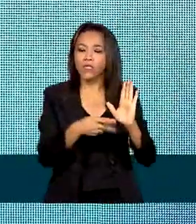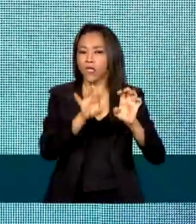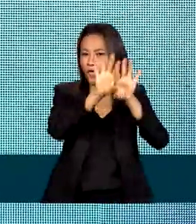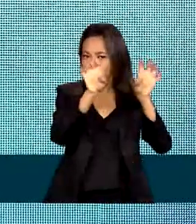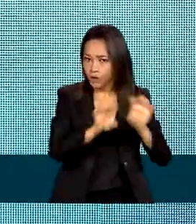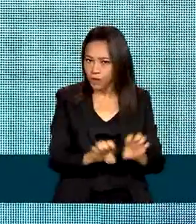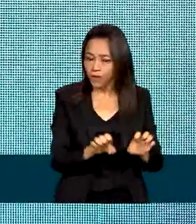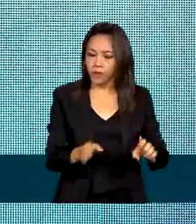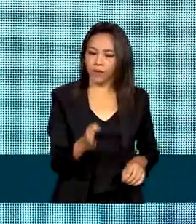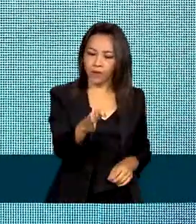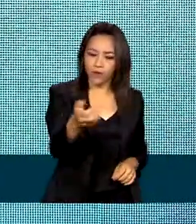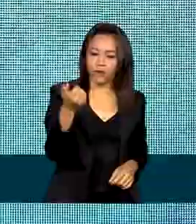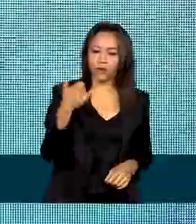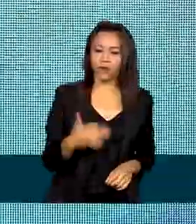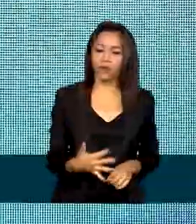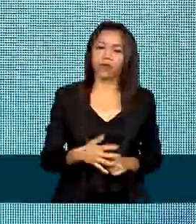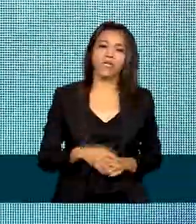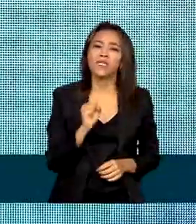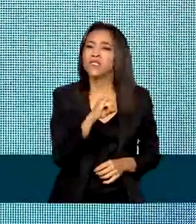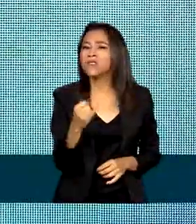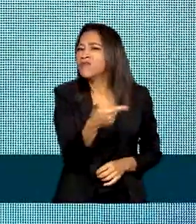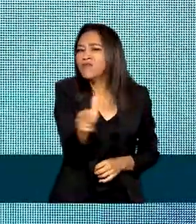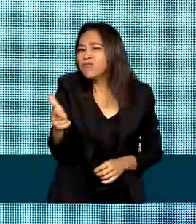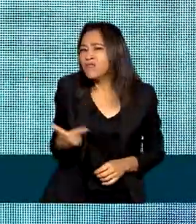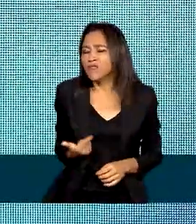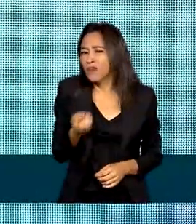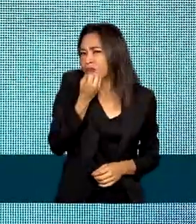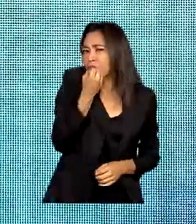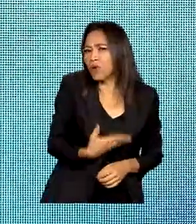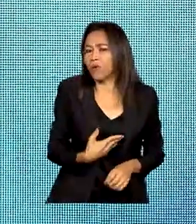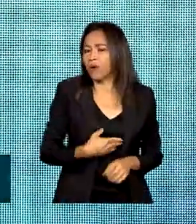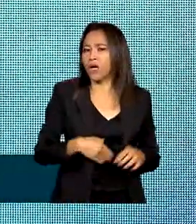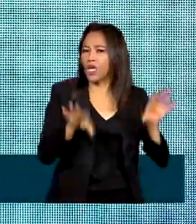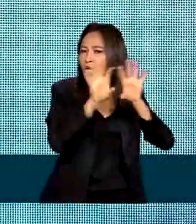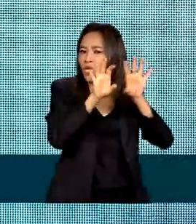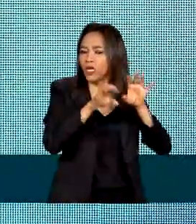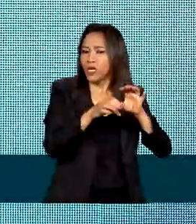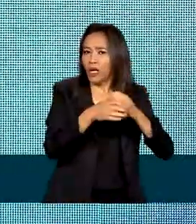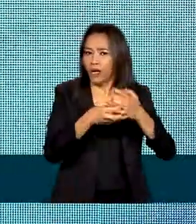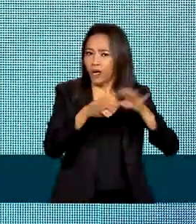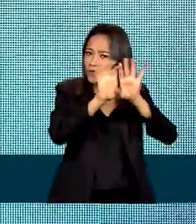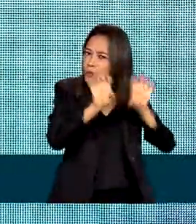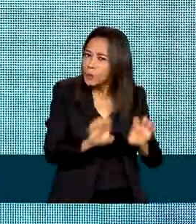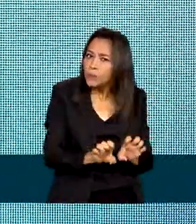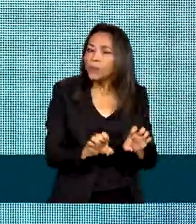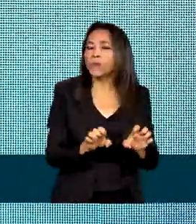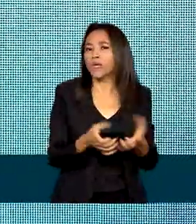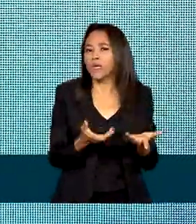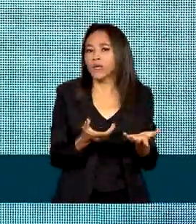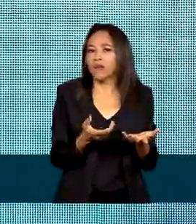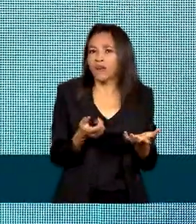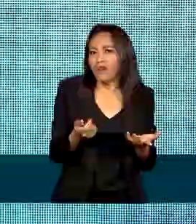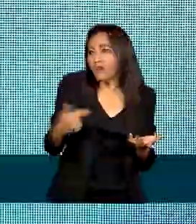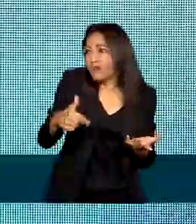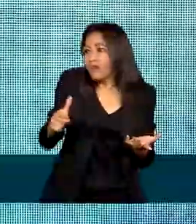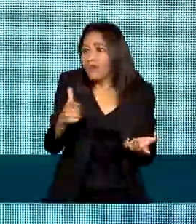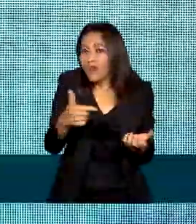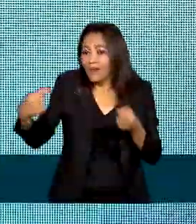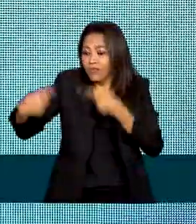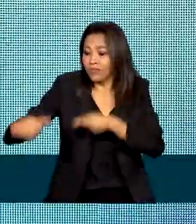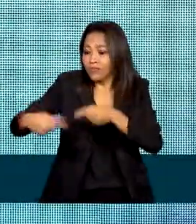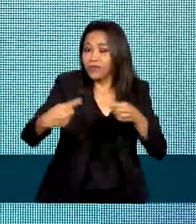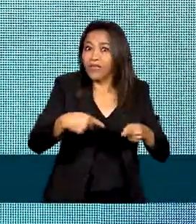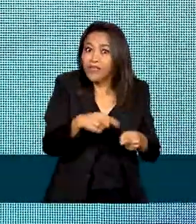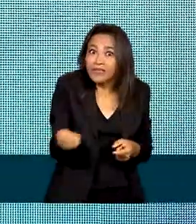Você não tem boa infraestrutura, não tem competitividade, vai ser mais caro e